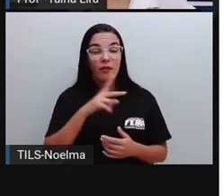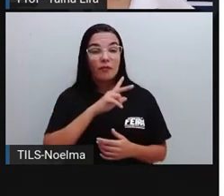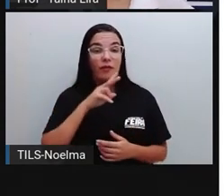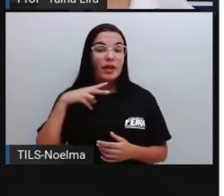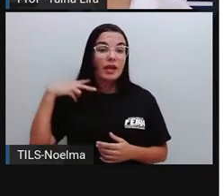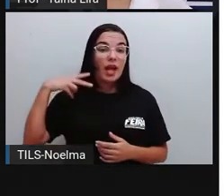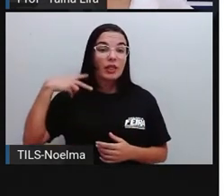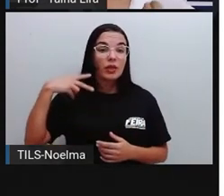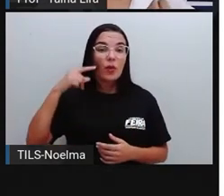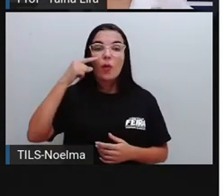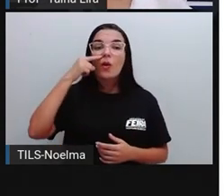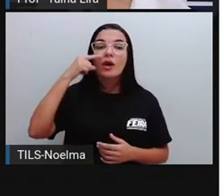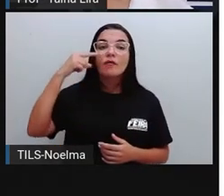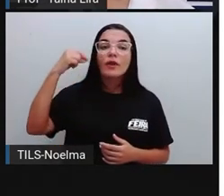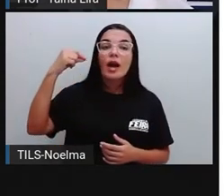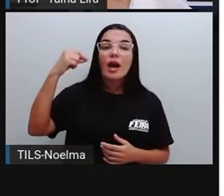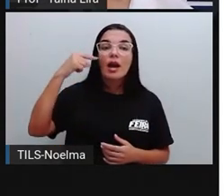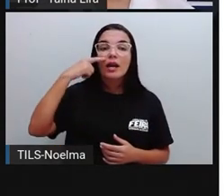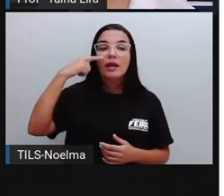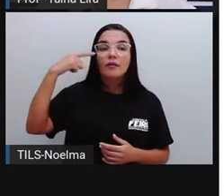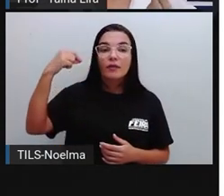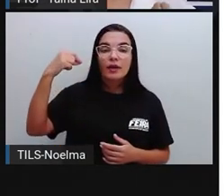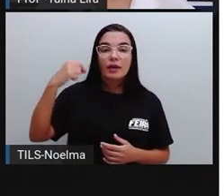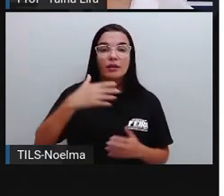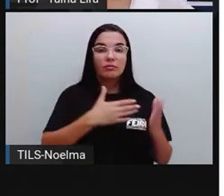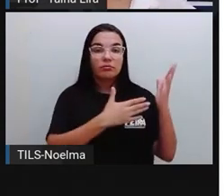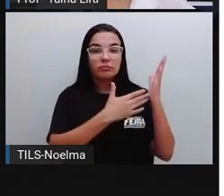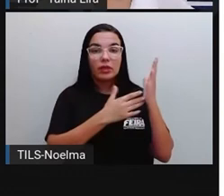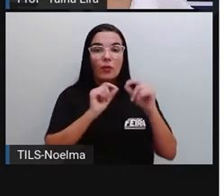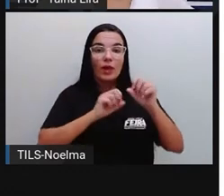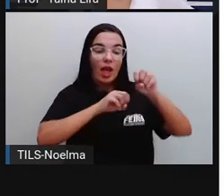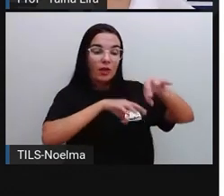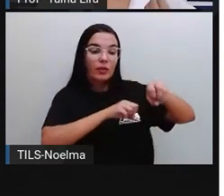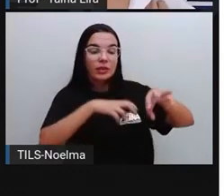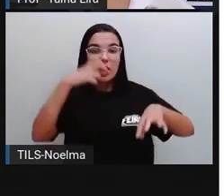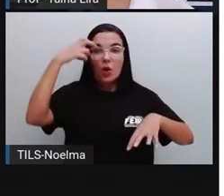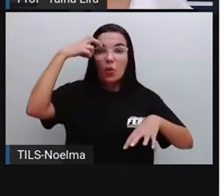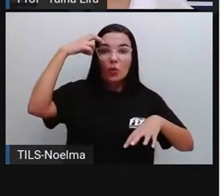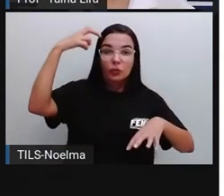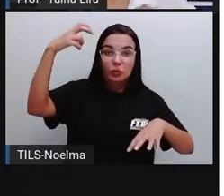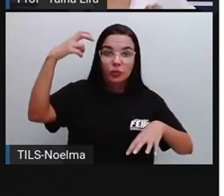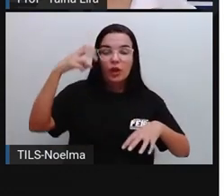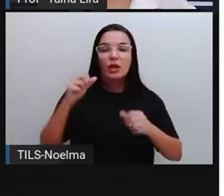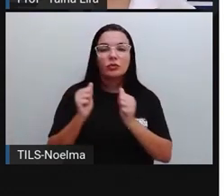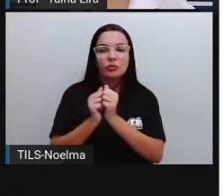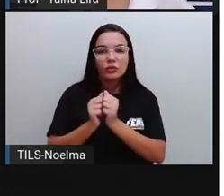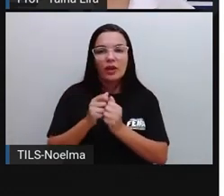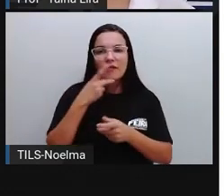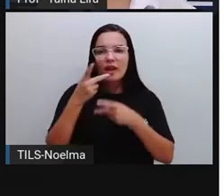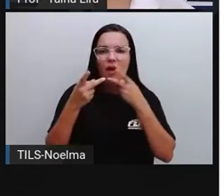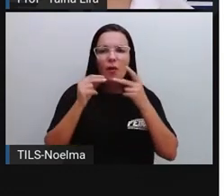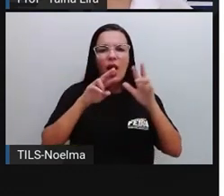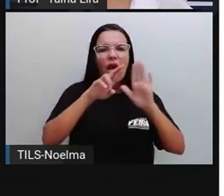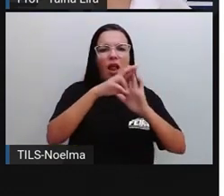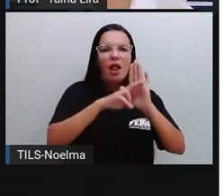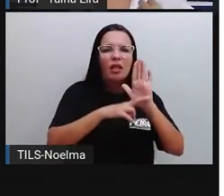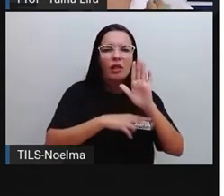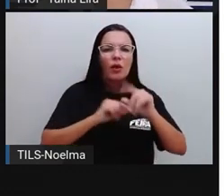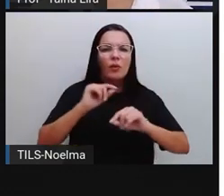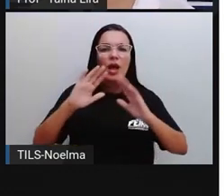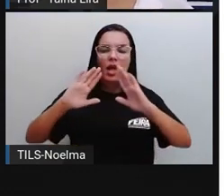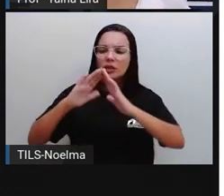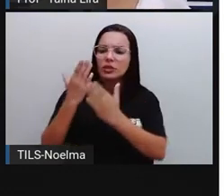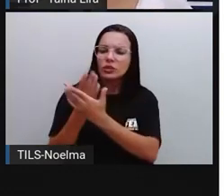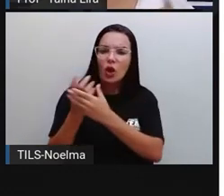vereador ali, professor Ivan Berg, Comissão de Educação e Cultura da Câmara, falar relatório sobre a adequação das